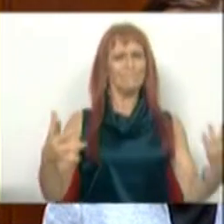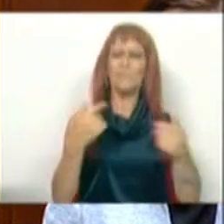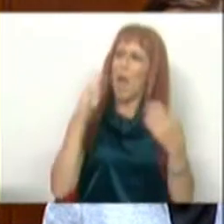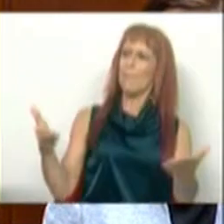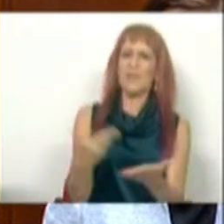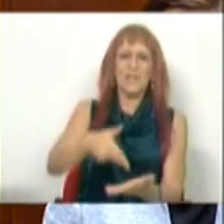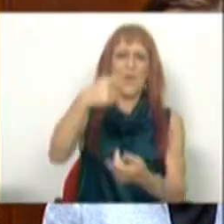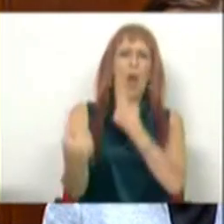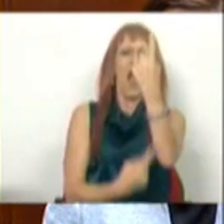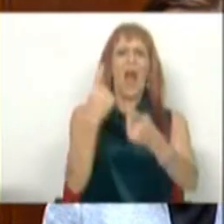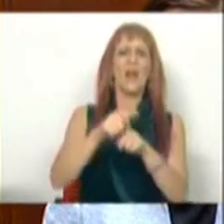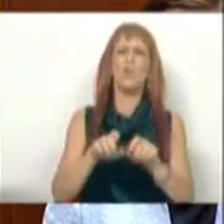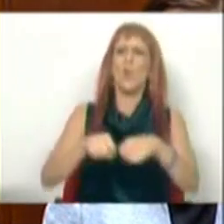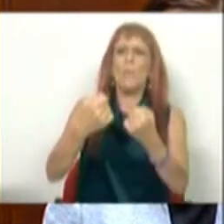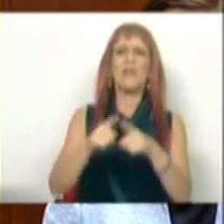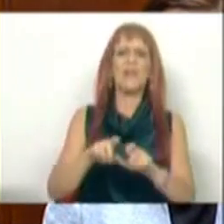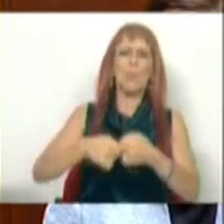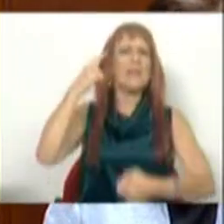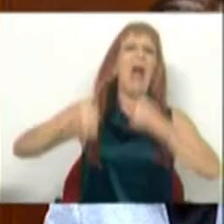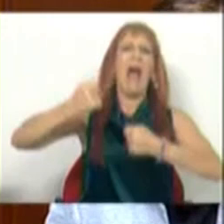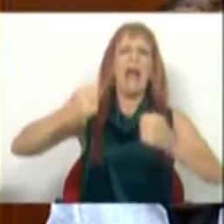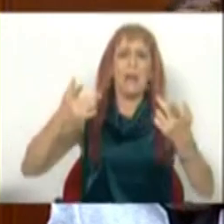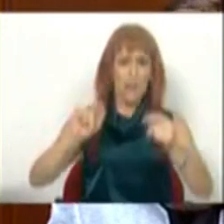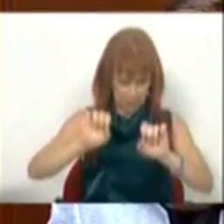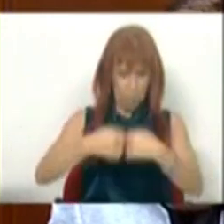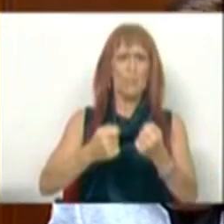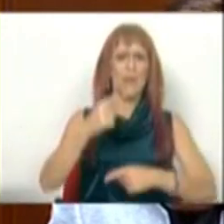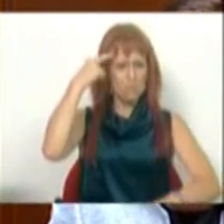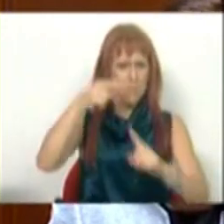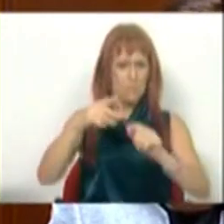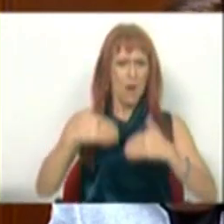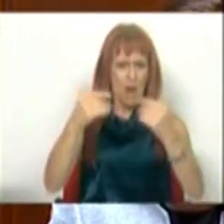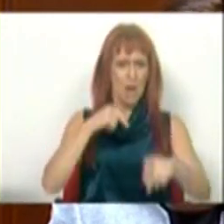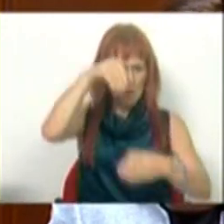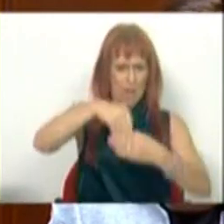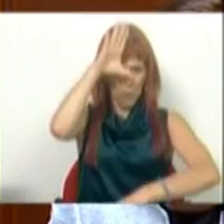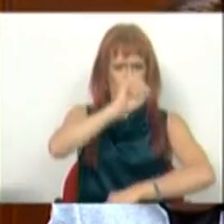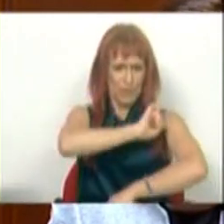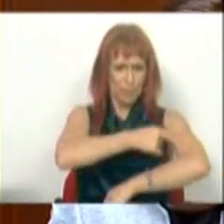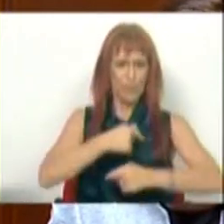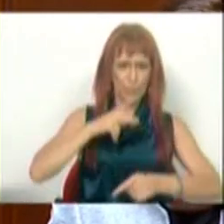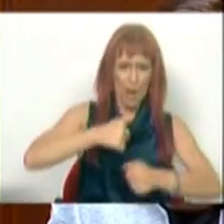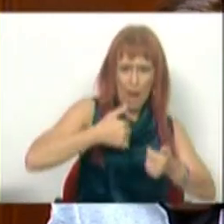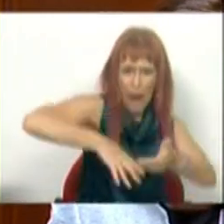apresentam-se como um partido que não é partido de protesto, mas é um partido que ambiciona a governar Portugal.